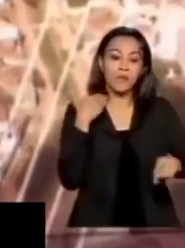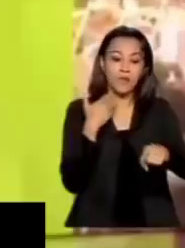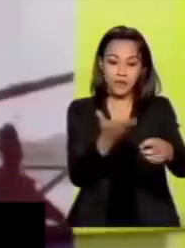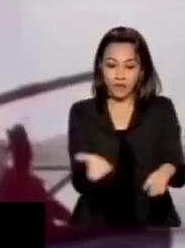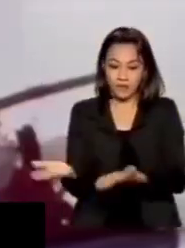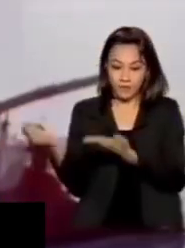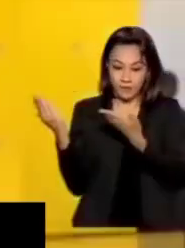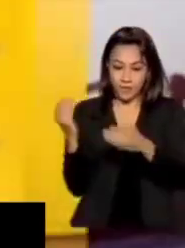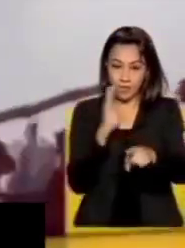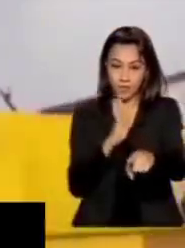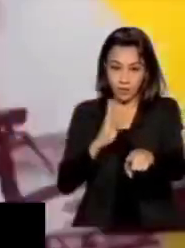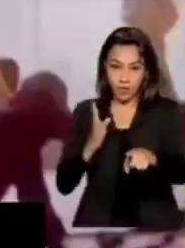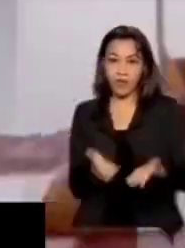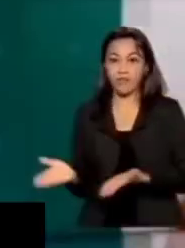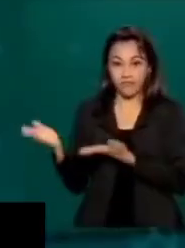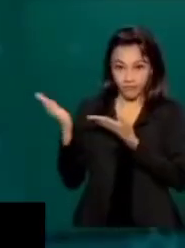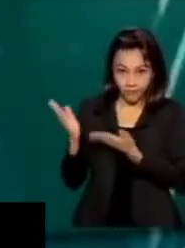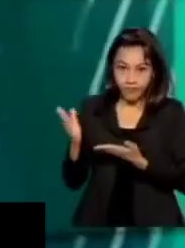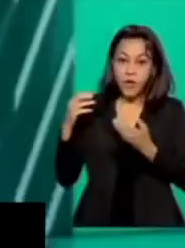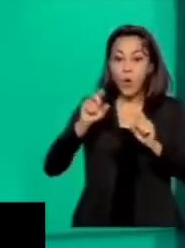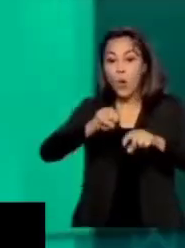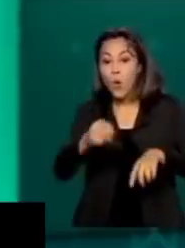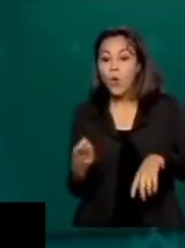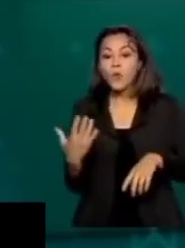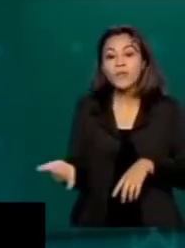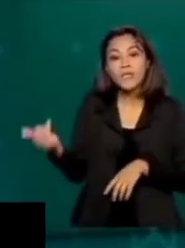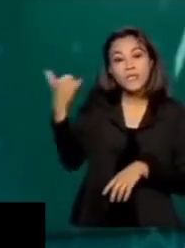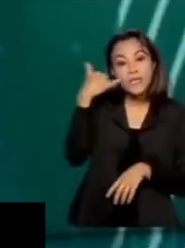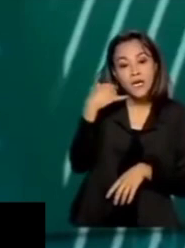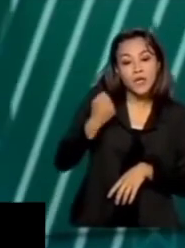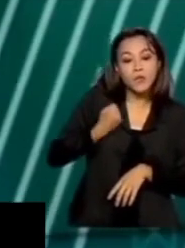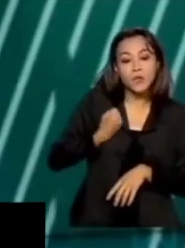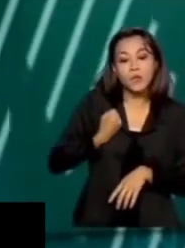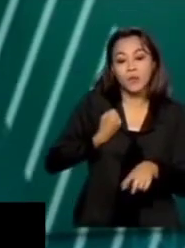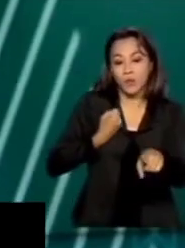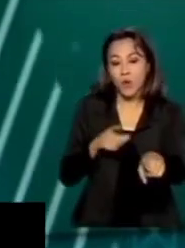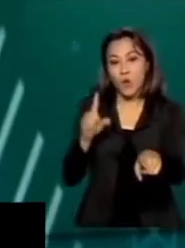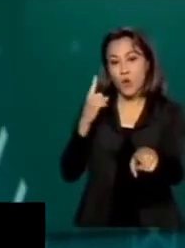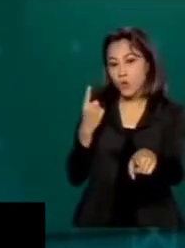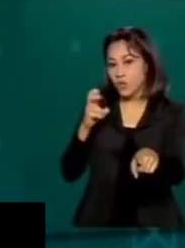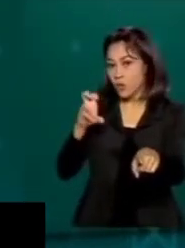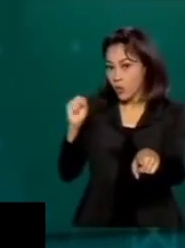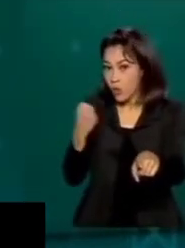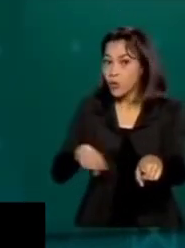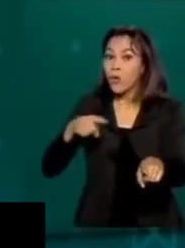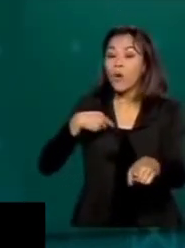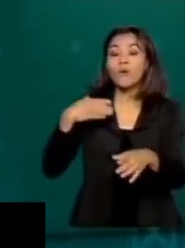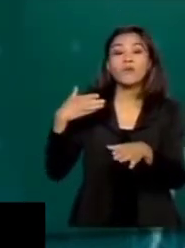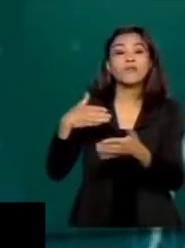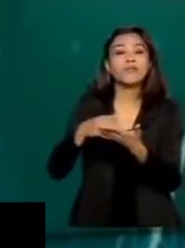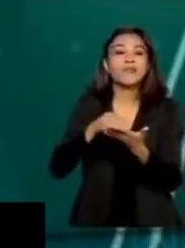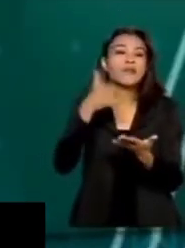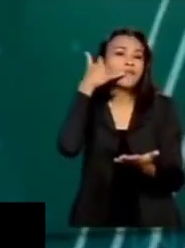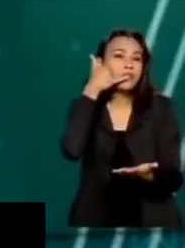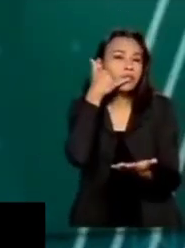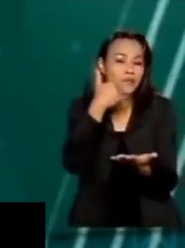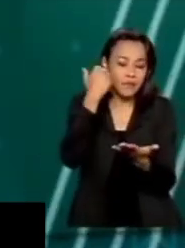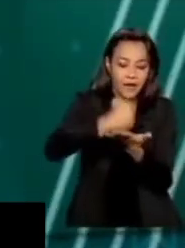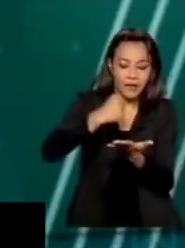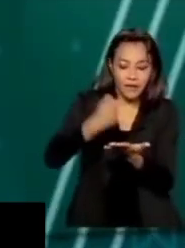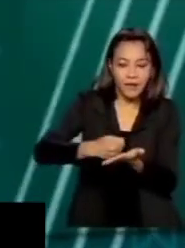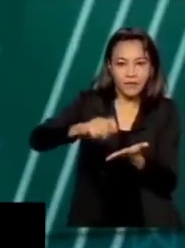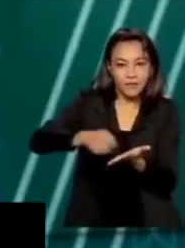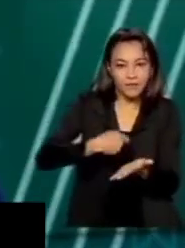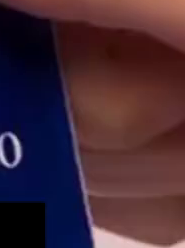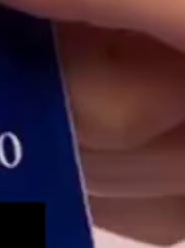na sua tela. Você também pode ligar no número 158 ou acessar o aplicativo Carteira de Trabalho Digital disponível para quem tem